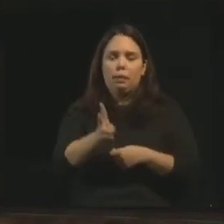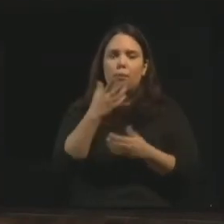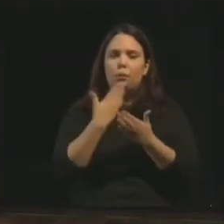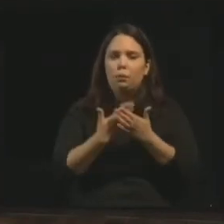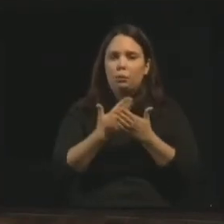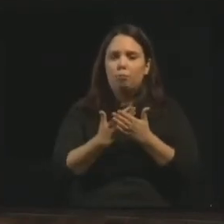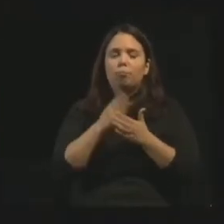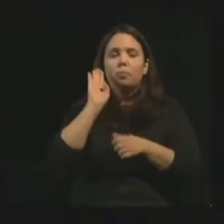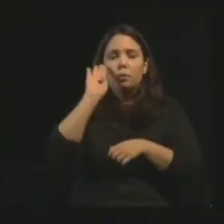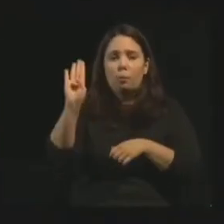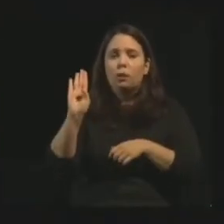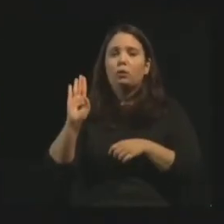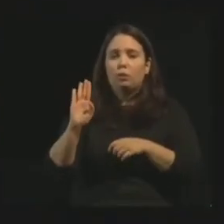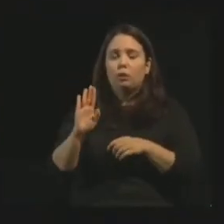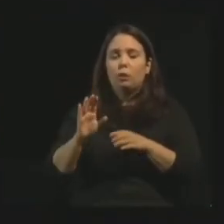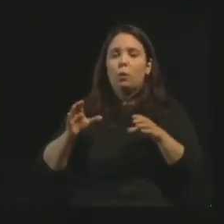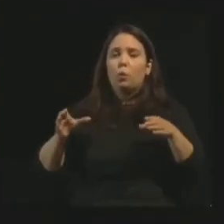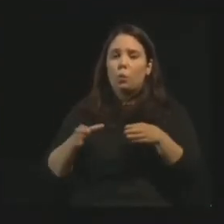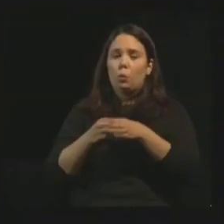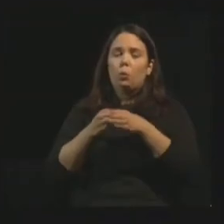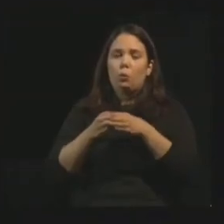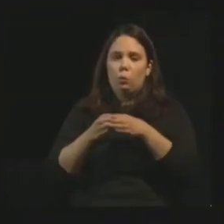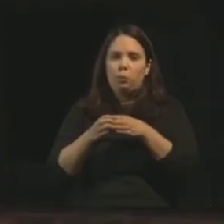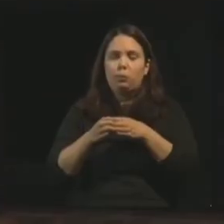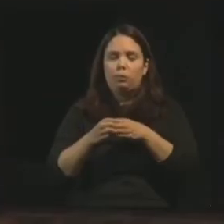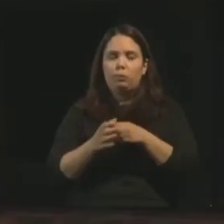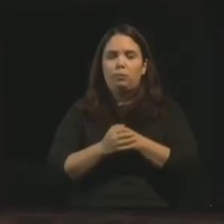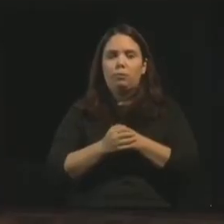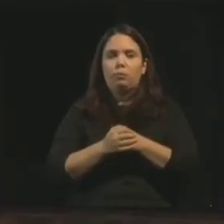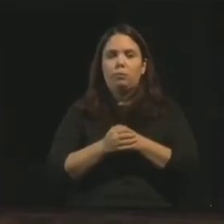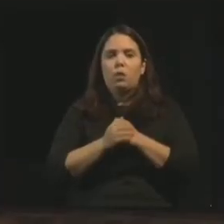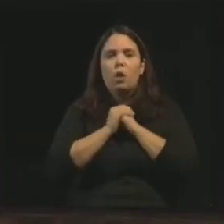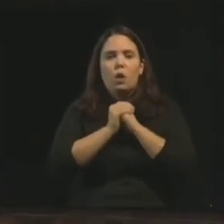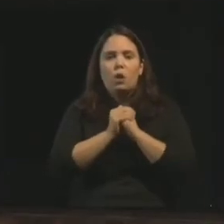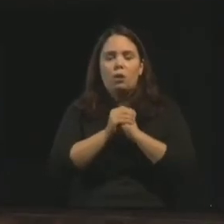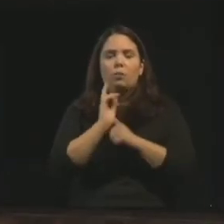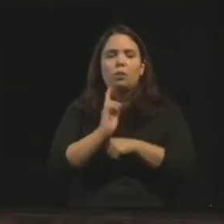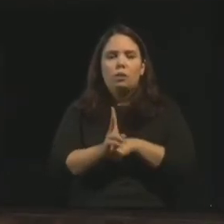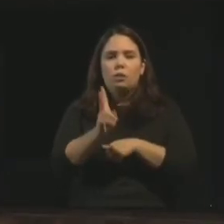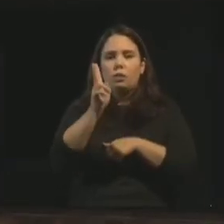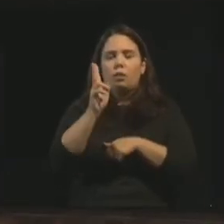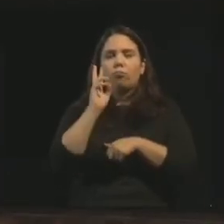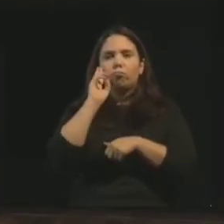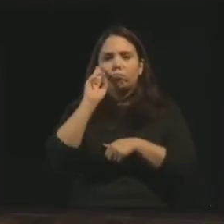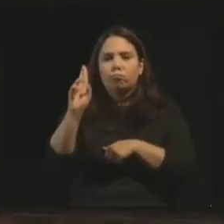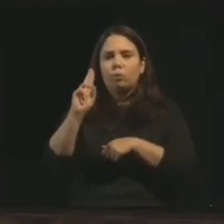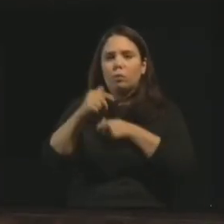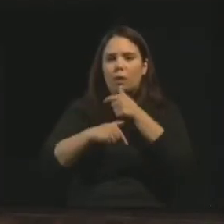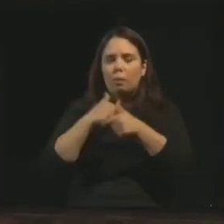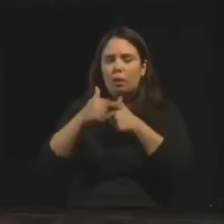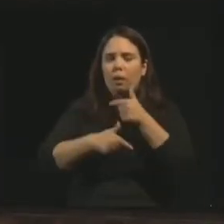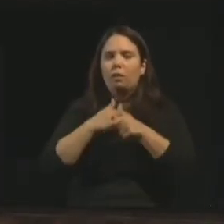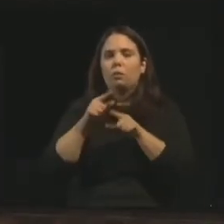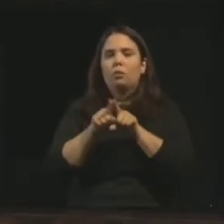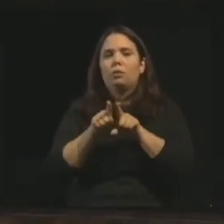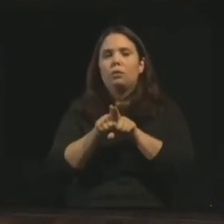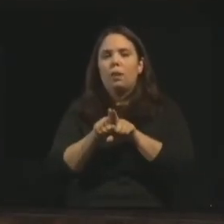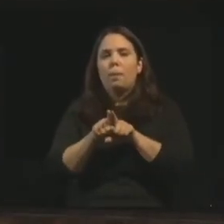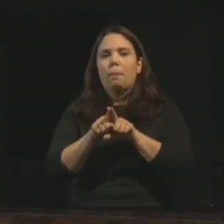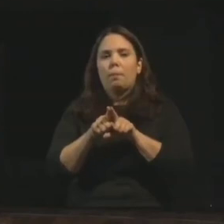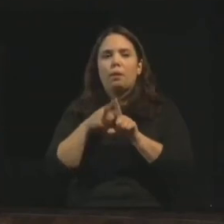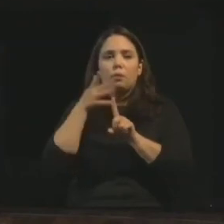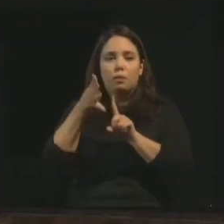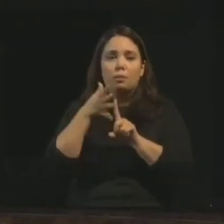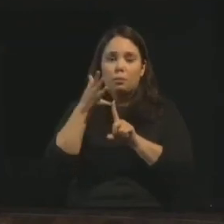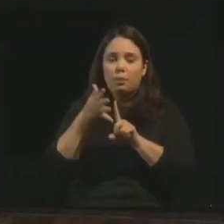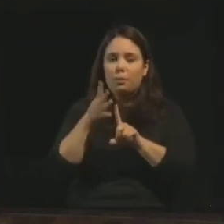de preferência, em grupo, casas espíritas. Oremos, então, sempre pelos médios, dirigentes, trabalhadores e os expostores, não esqueçam